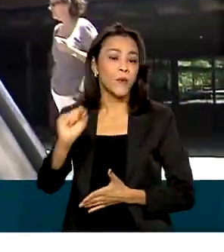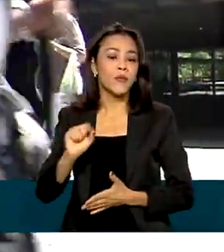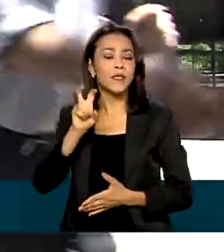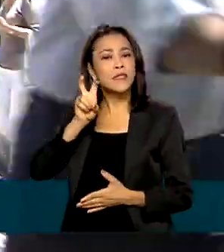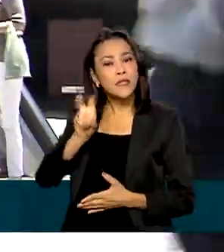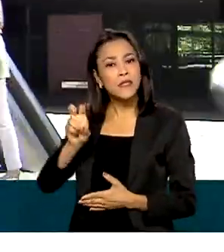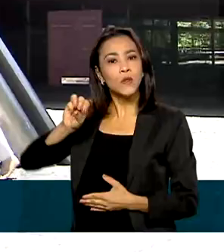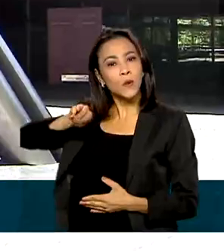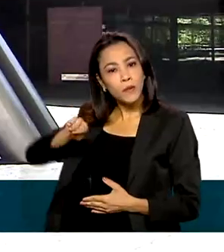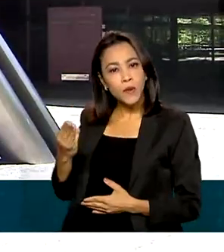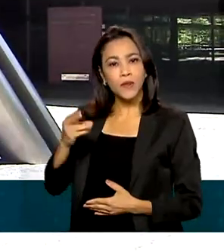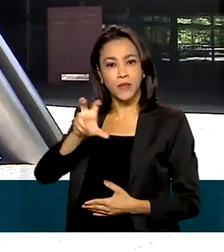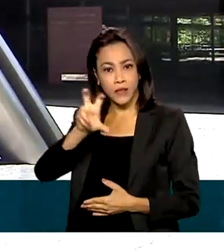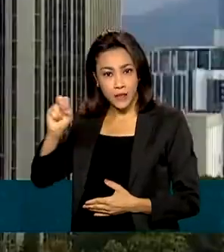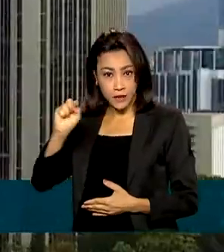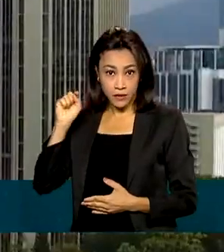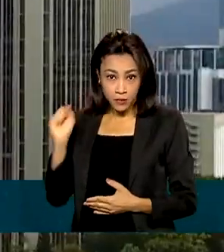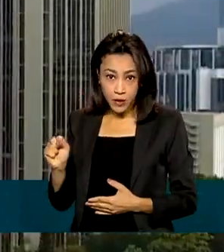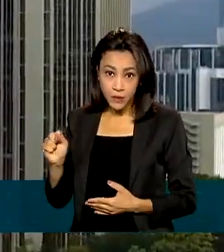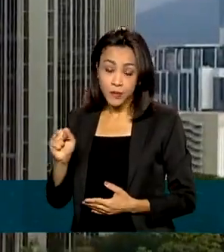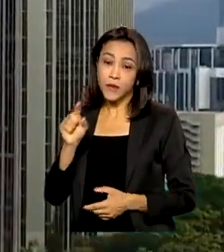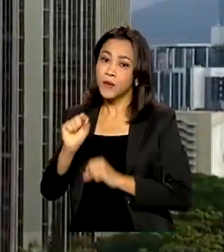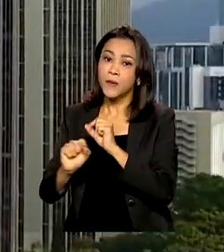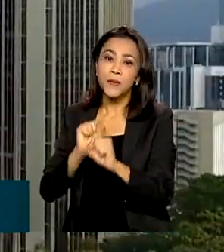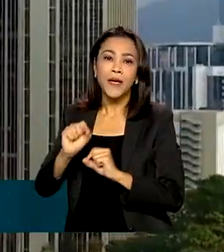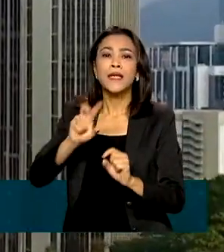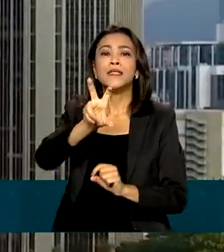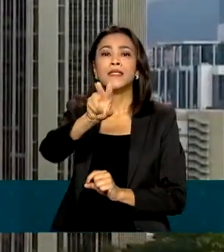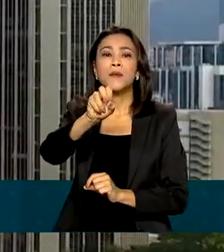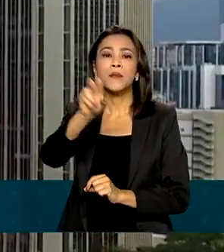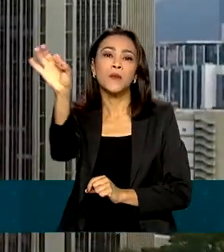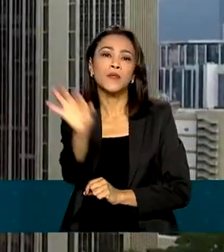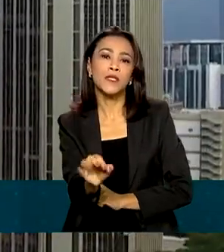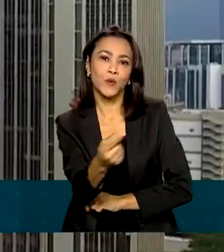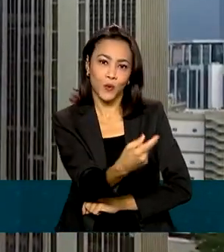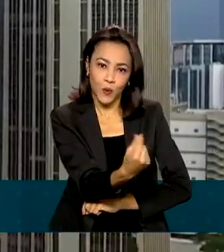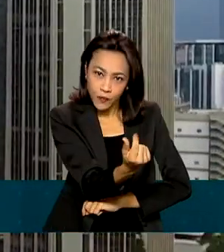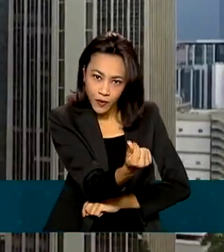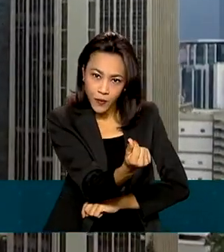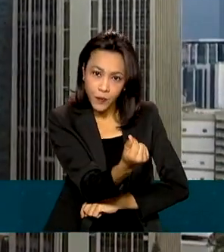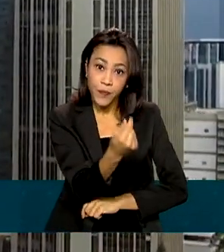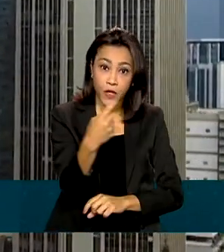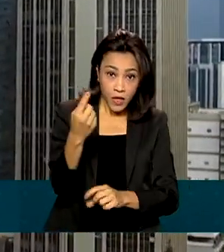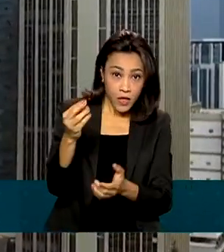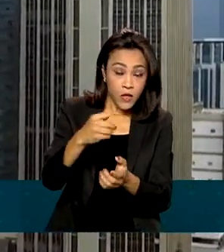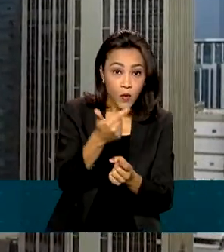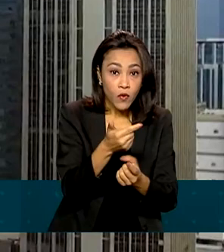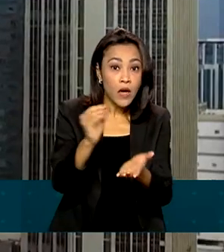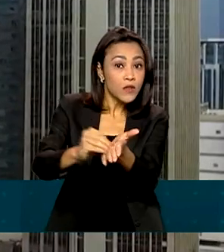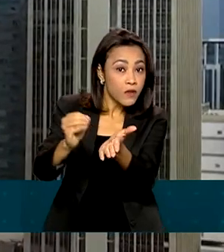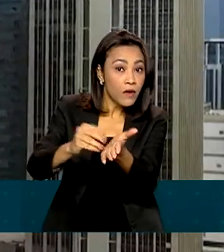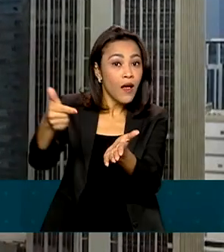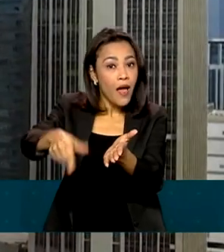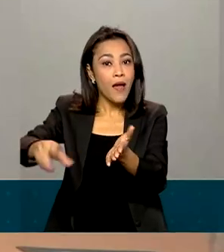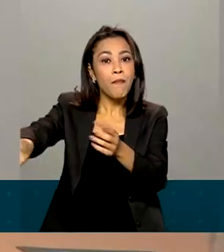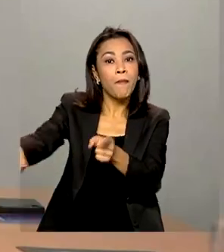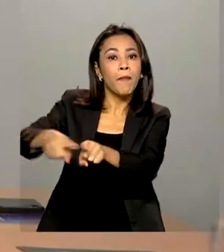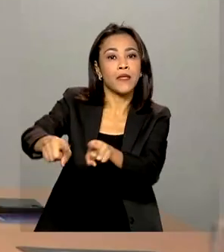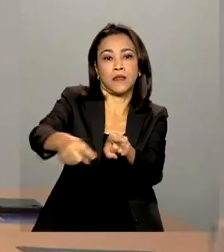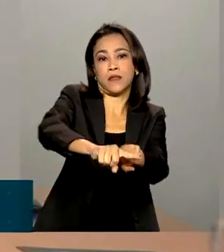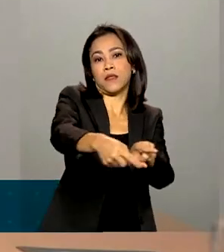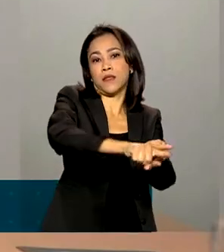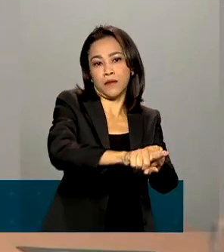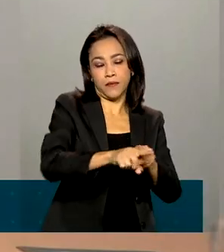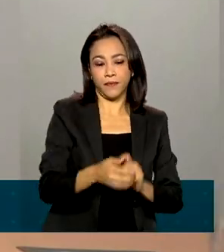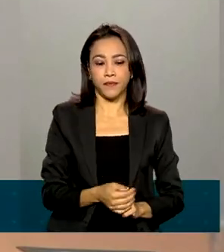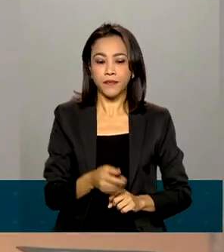5 milhões e meio, ou seja, 50% do valor. E o restante dos recursos virão de parceiros. Nós